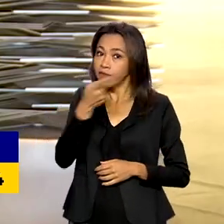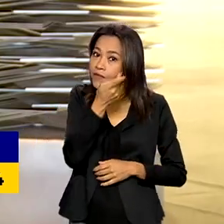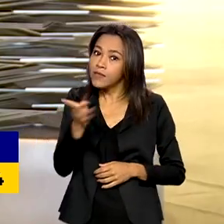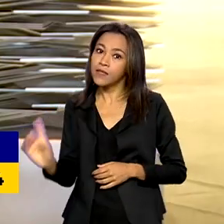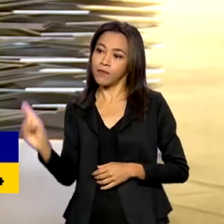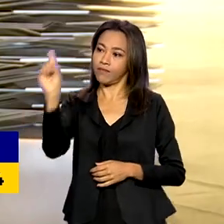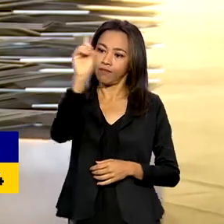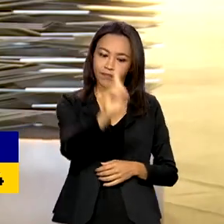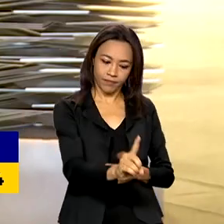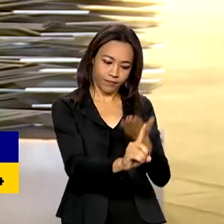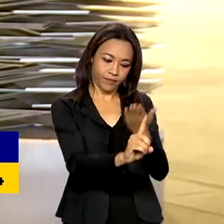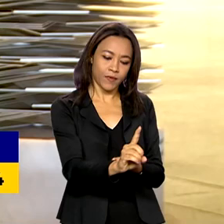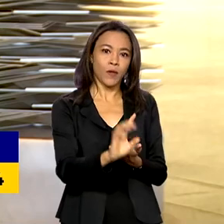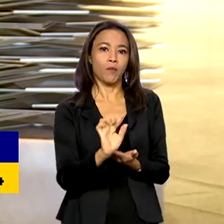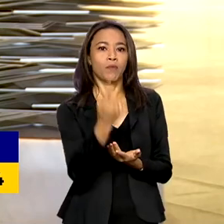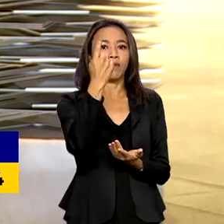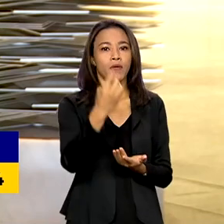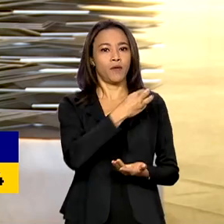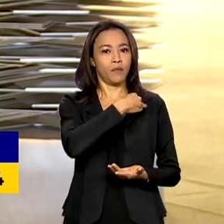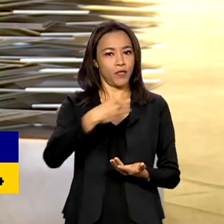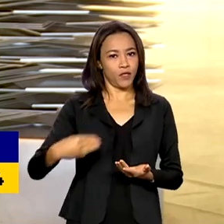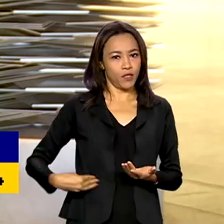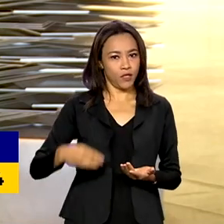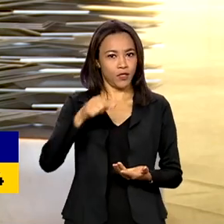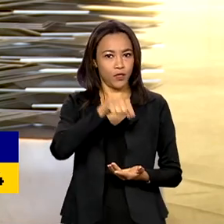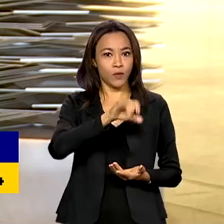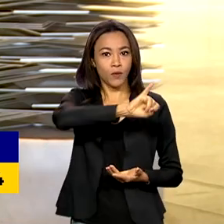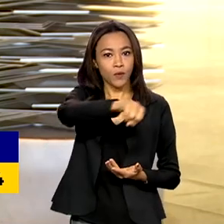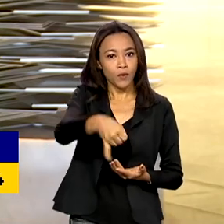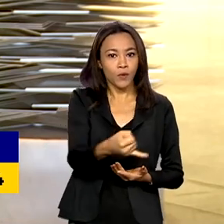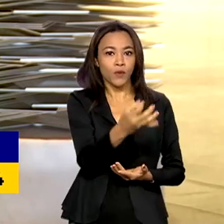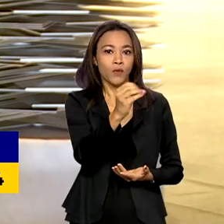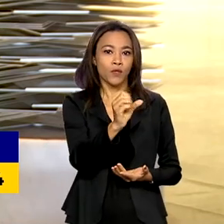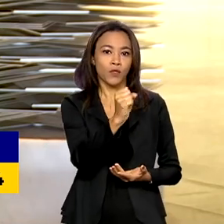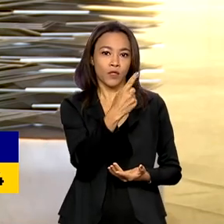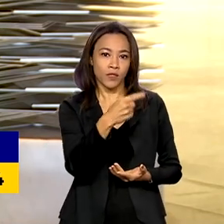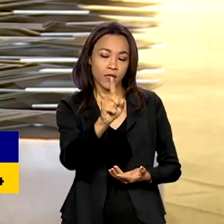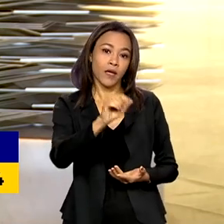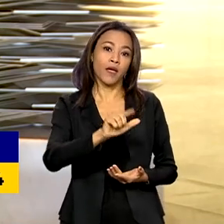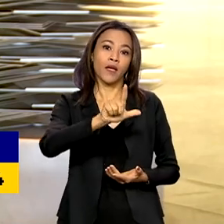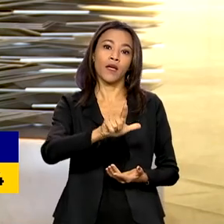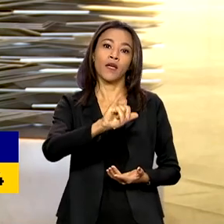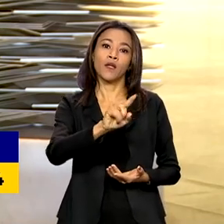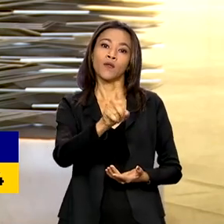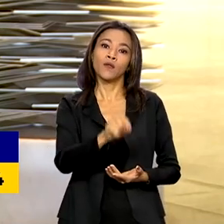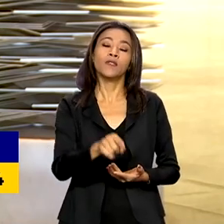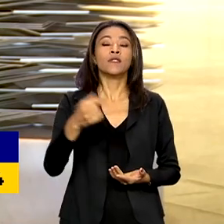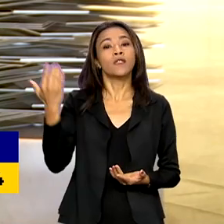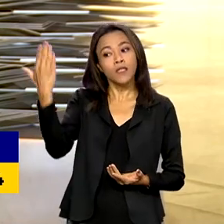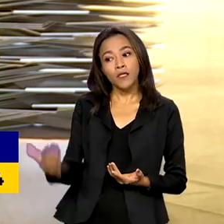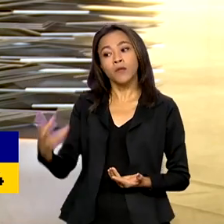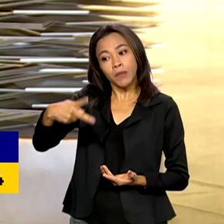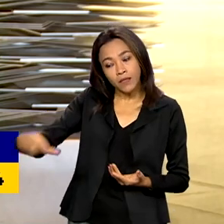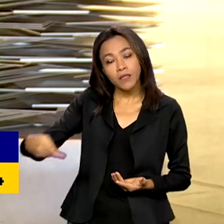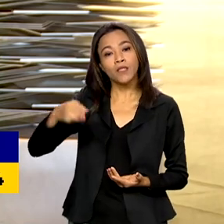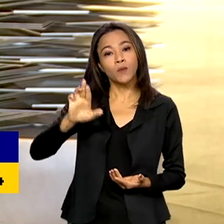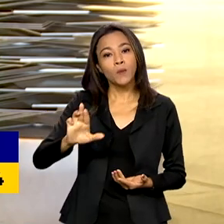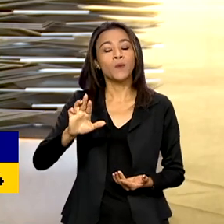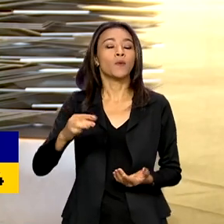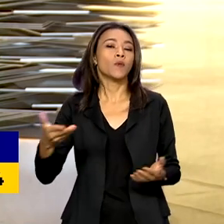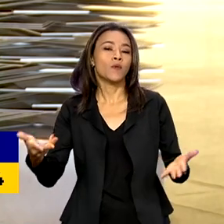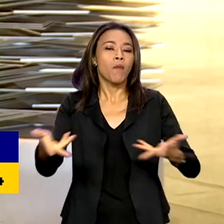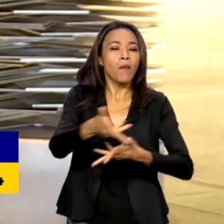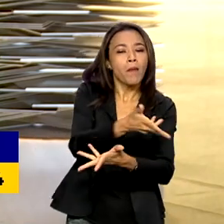-ministro de Cabo Verde, José Ulisses de Pina Correia e Silva, e o presidente Lula, discutiram formas de